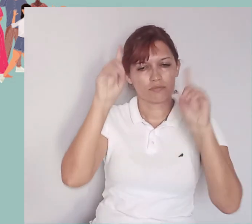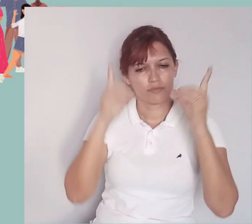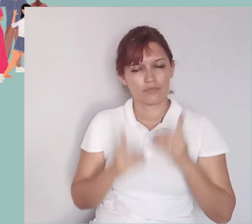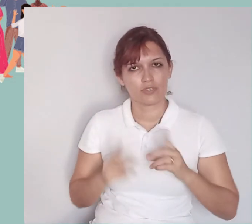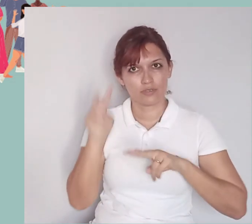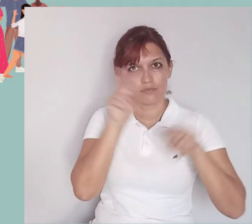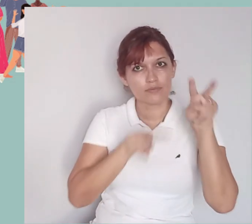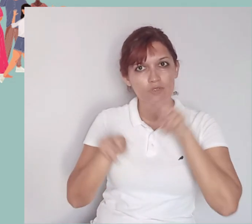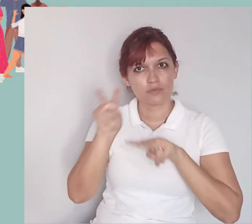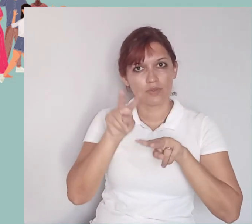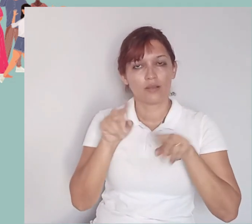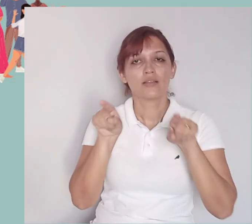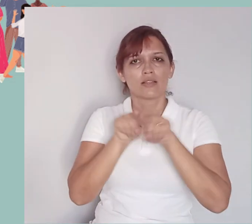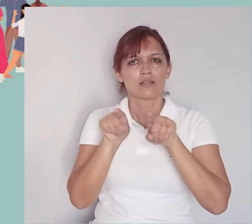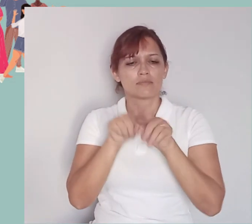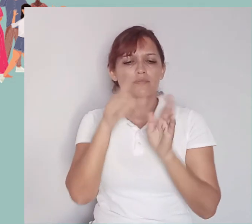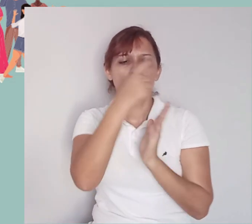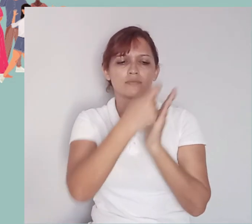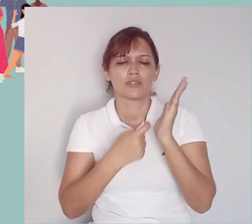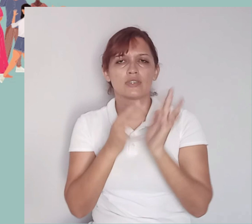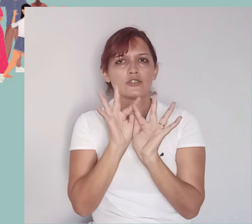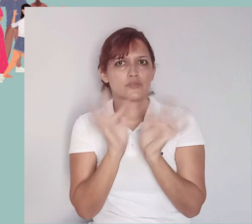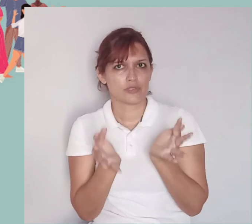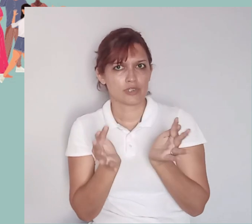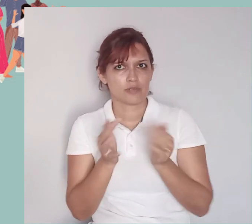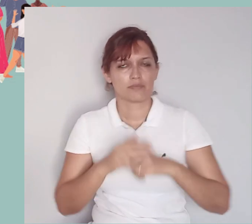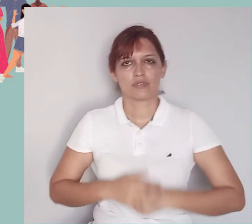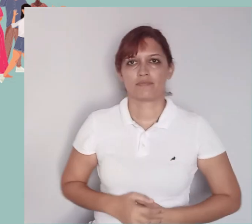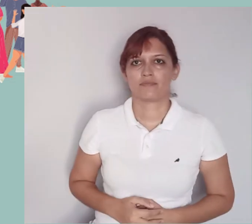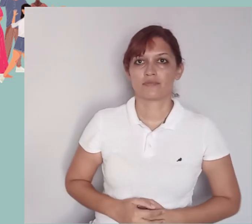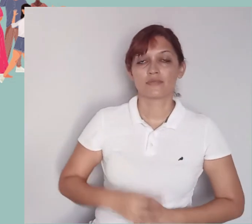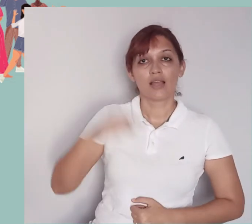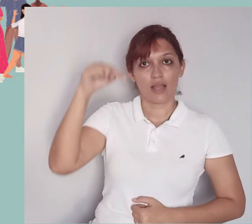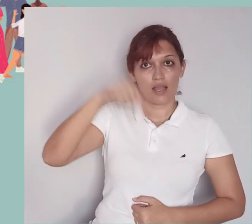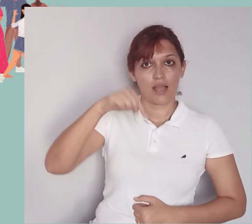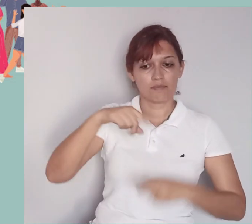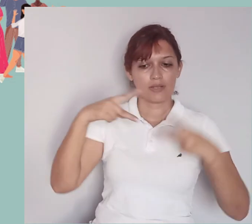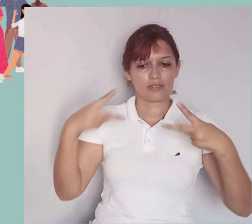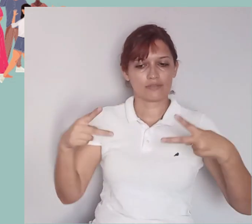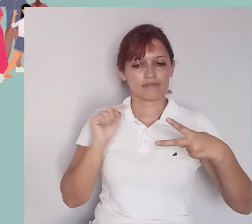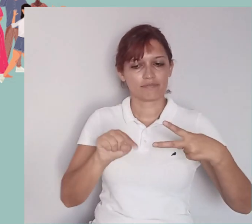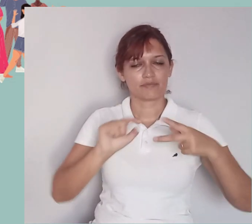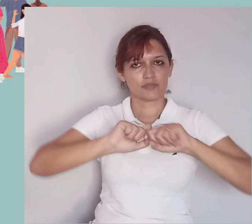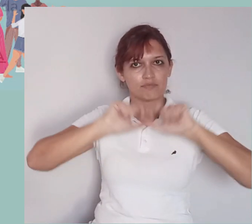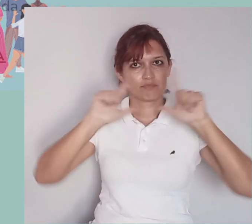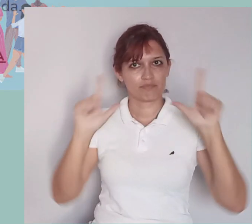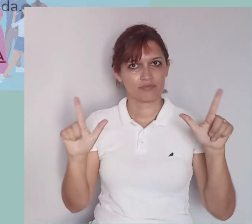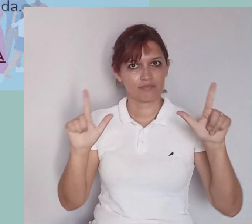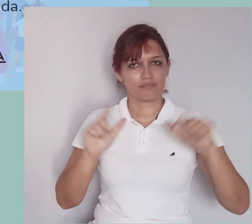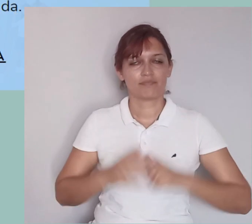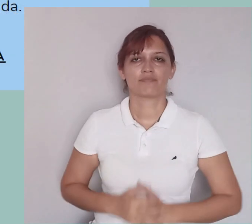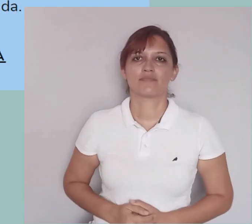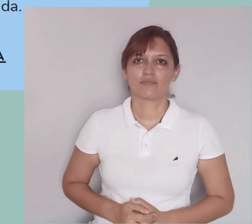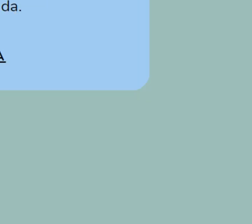com deficiência visual e texto em versão simplificada. Acesse o link abaixo.